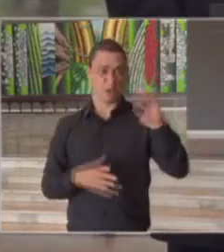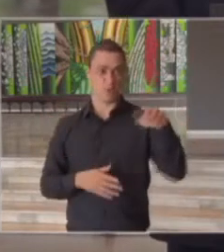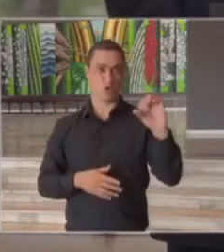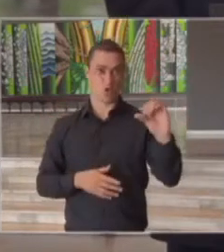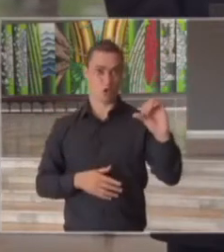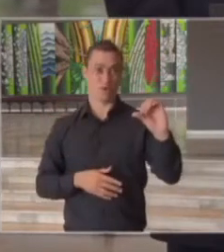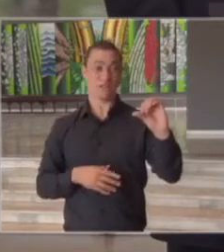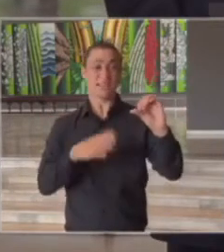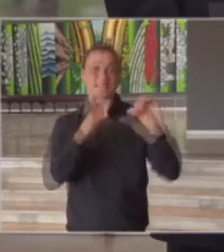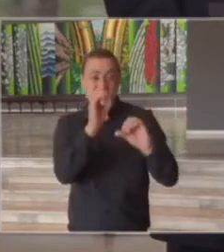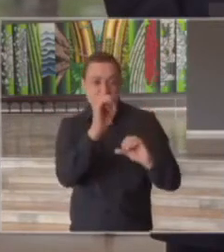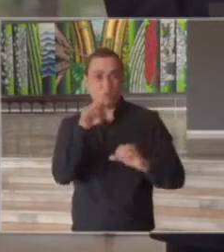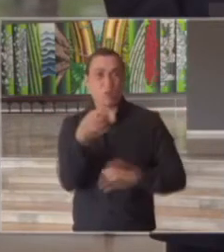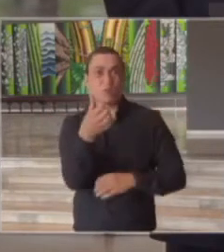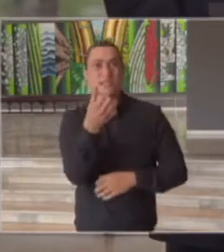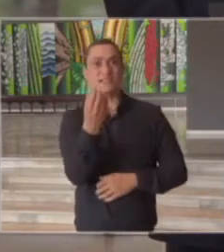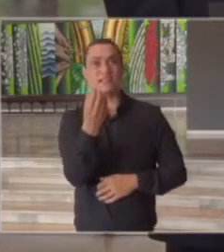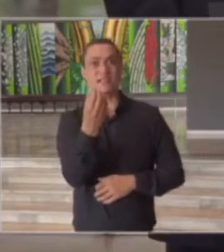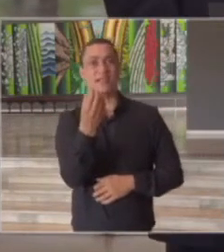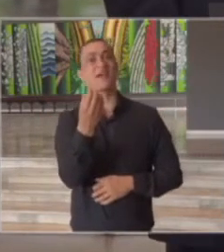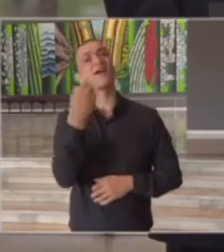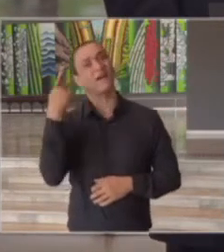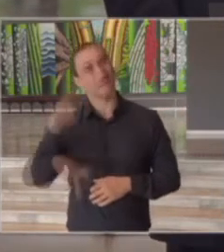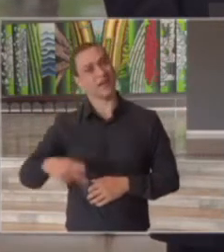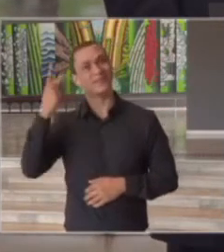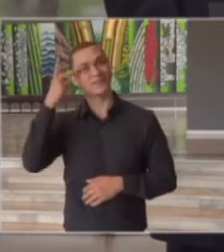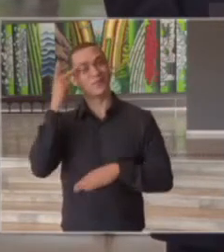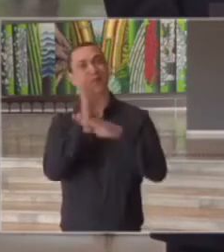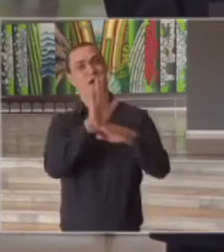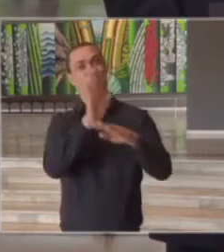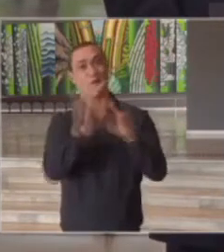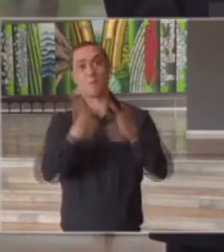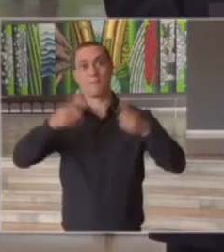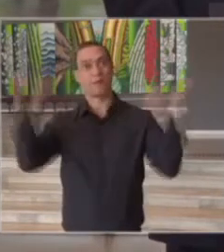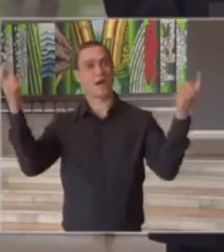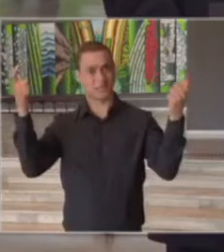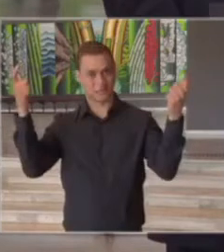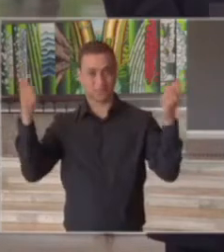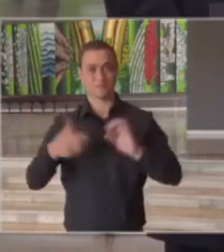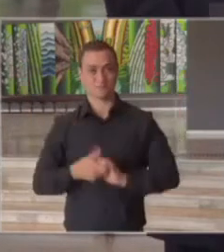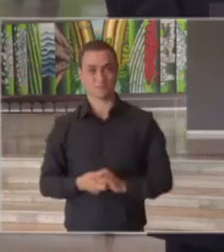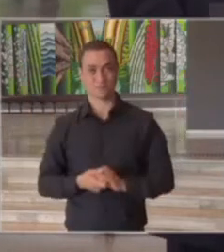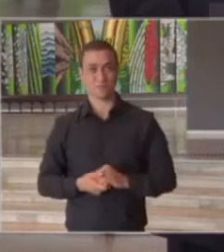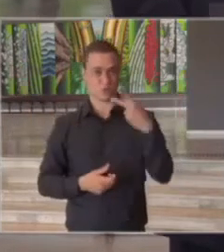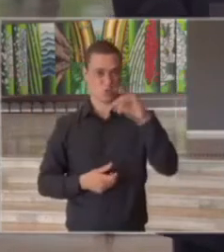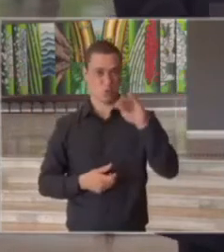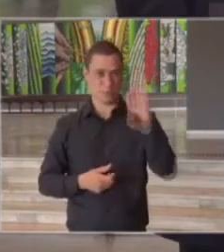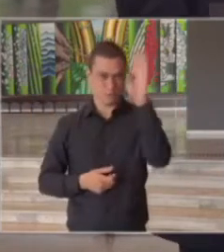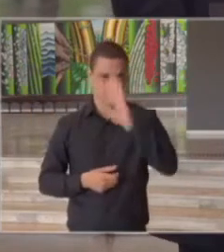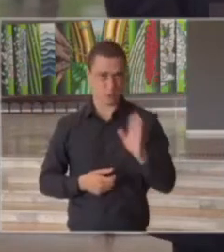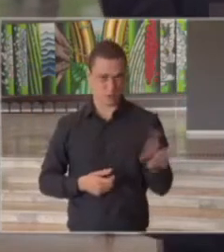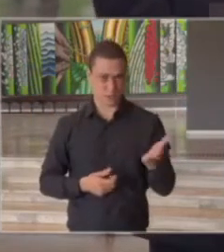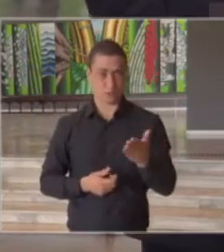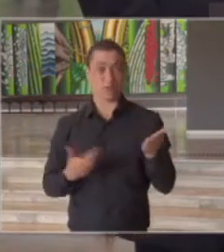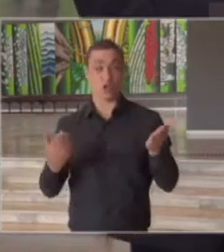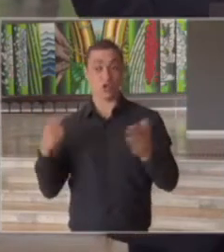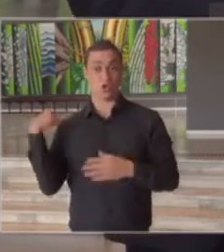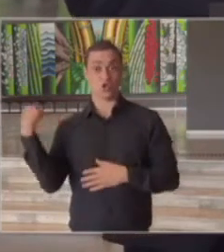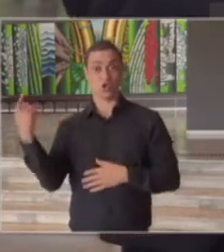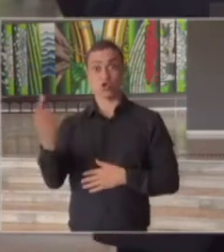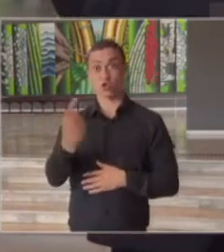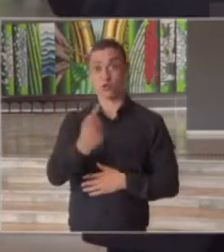0.60 foram contribuições do Estado de São Paulo no PIB do país e a nossa